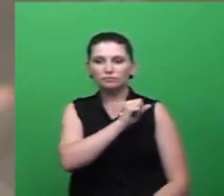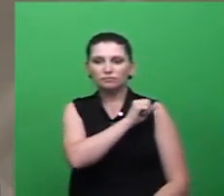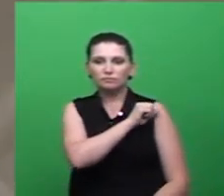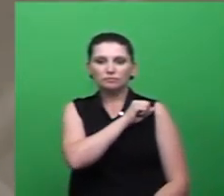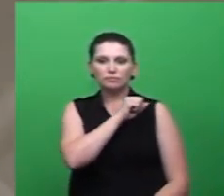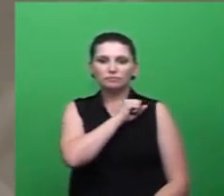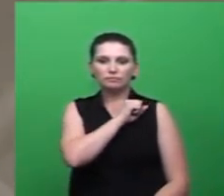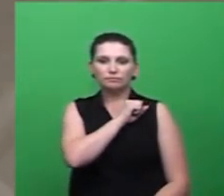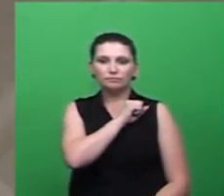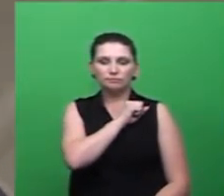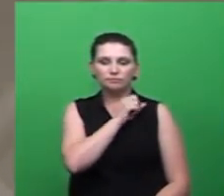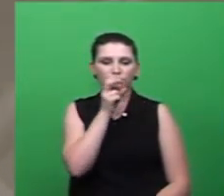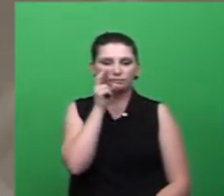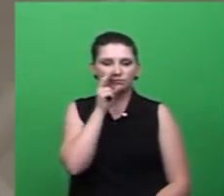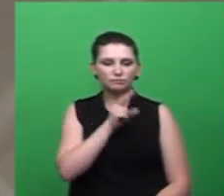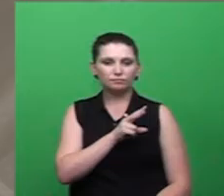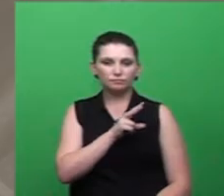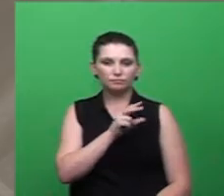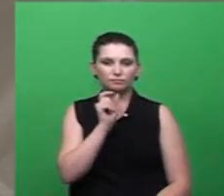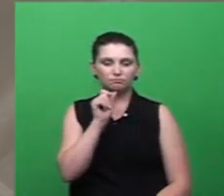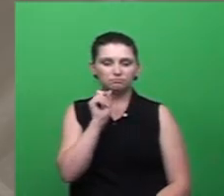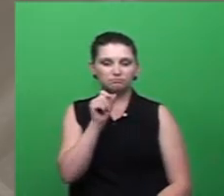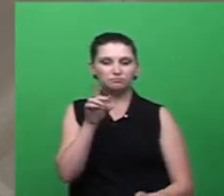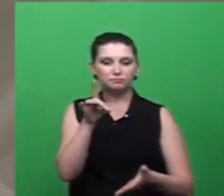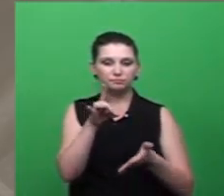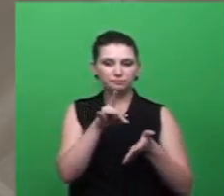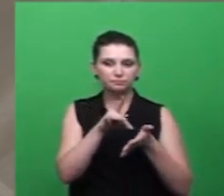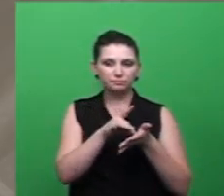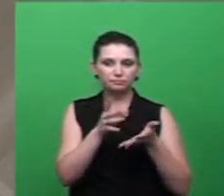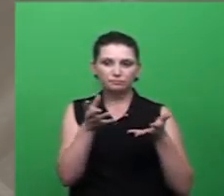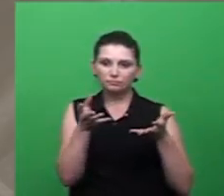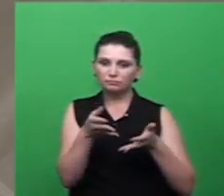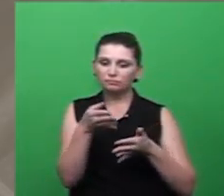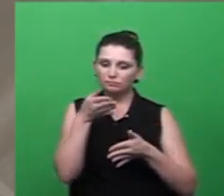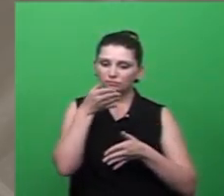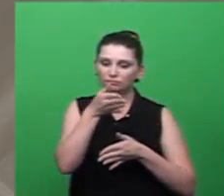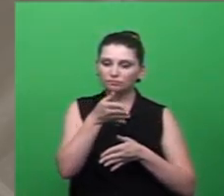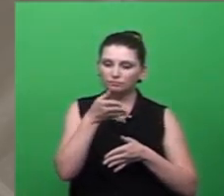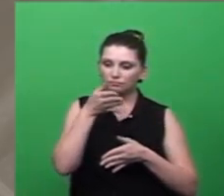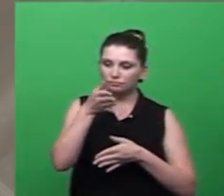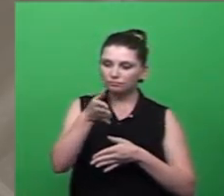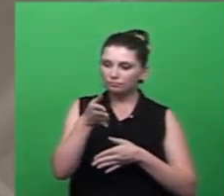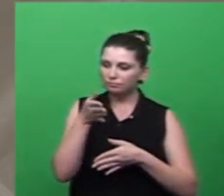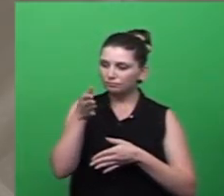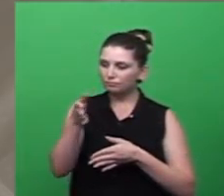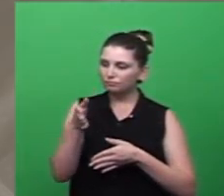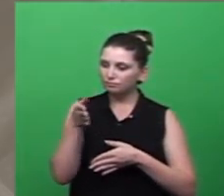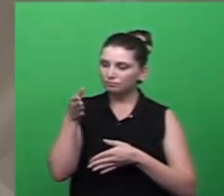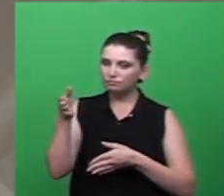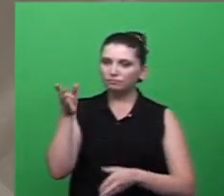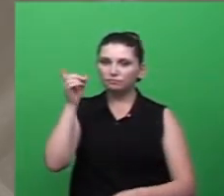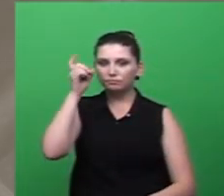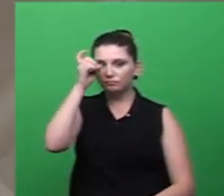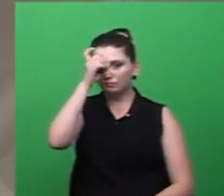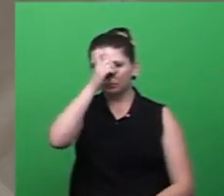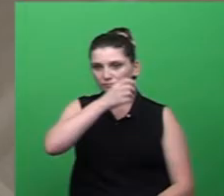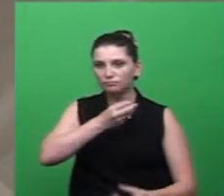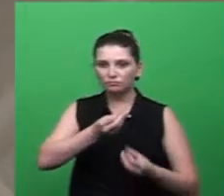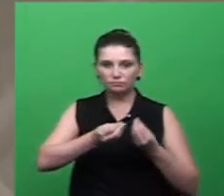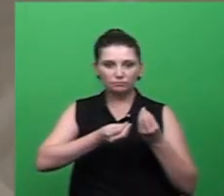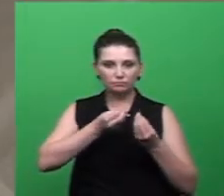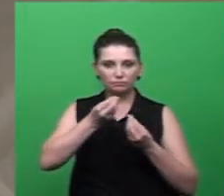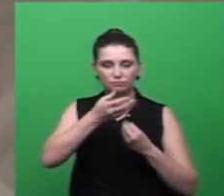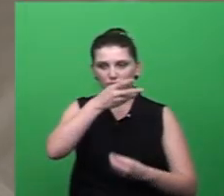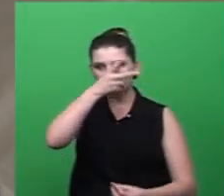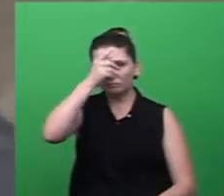uma base da realidade então visitar local por local ele é inviável para uma prefeitura visitar todas as casas do